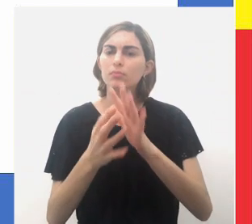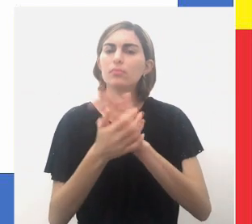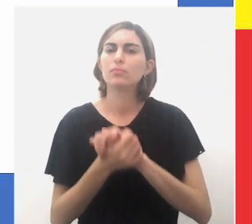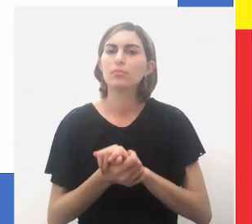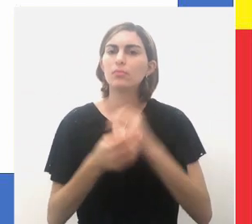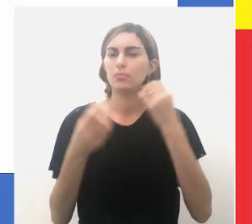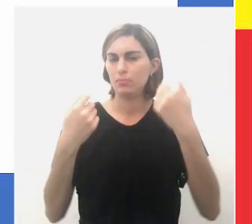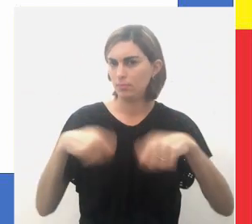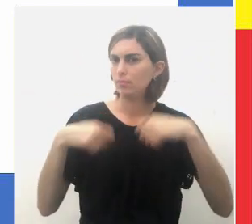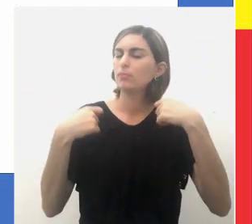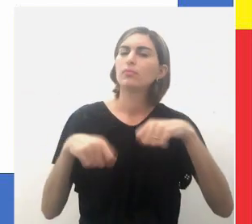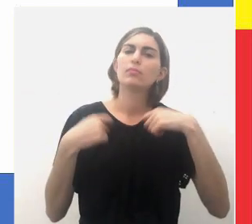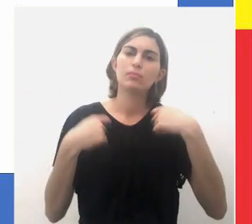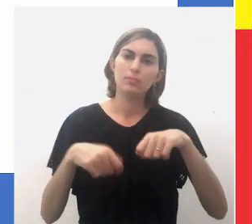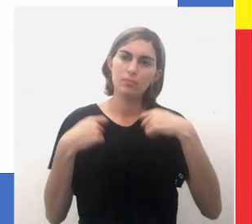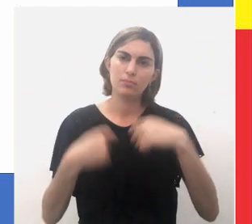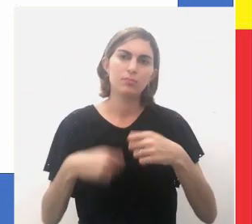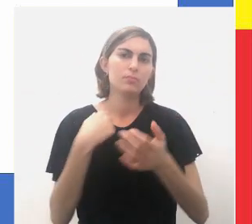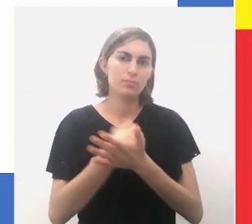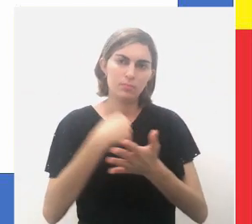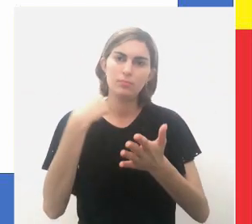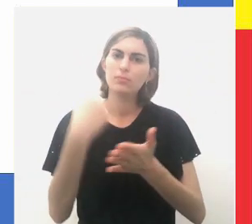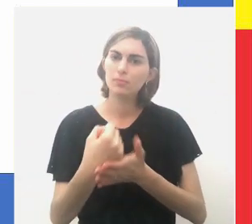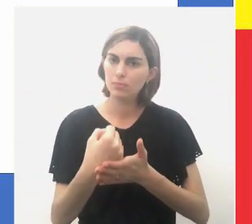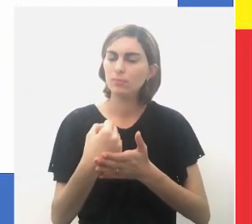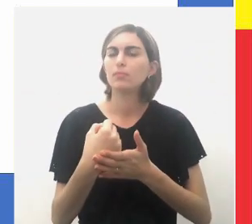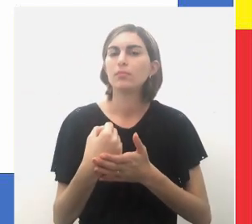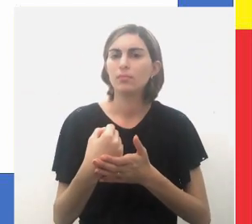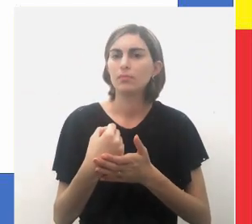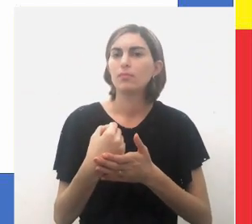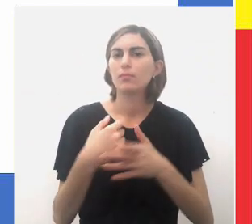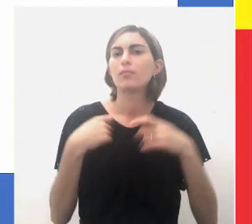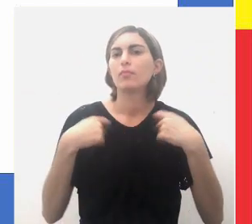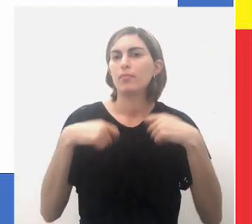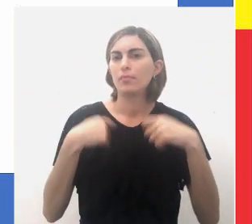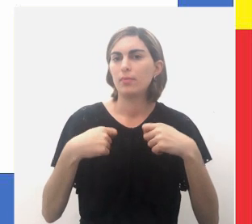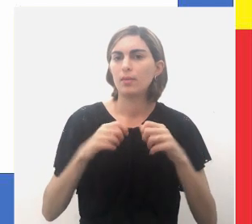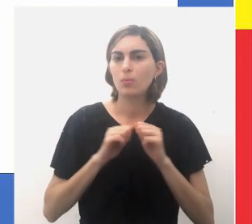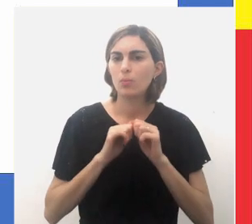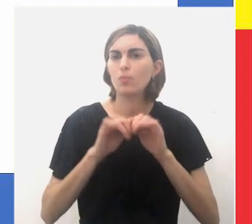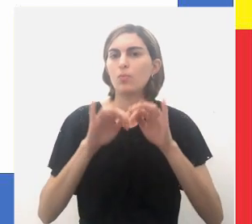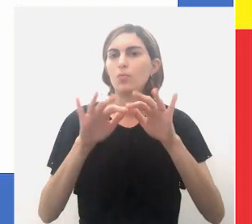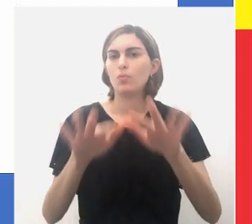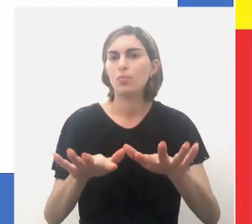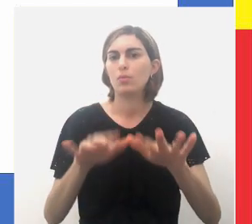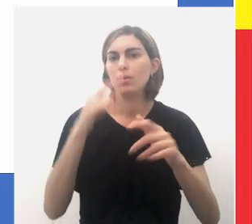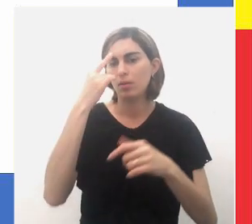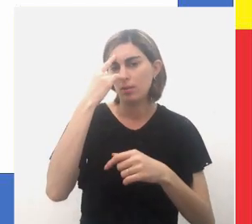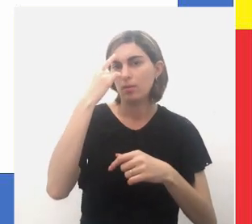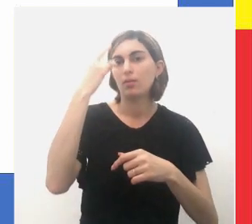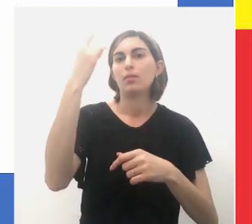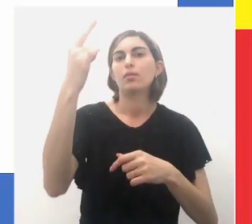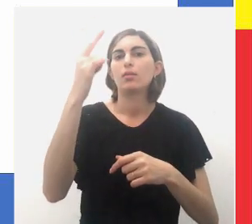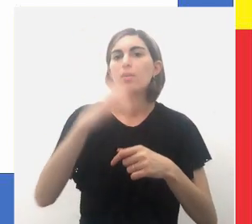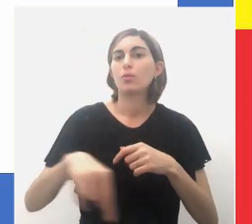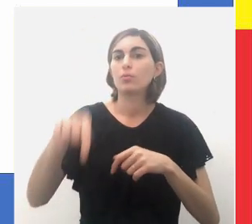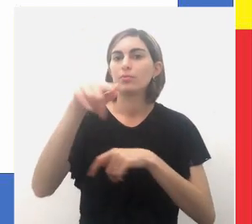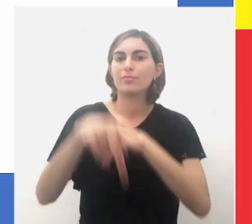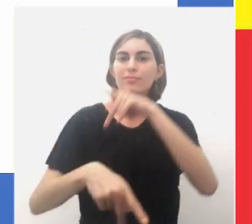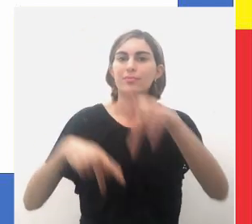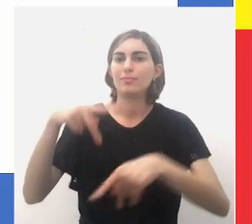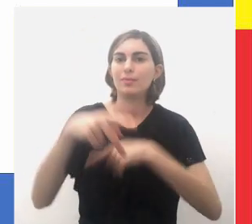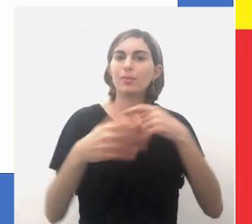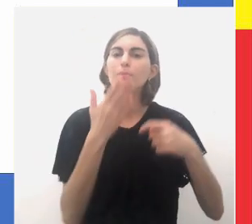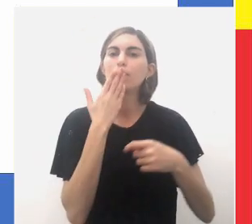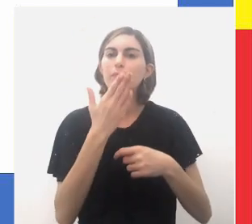para o fato que a necessidade de legalizar a escravidade indígena é que levou à disseminação da ideia de que